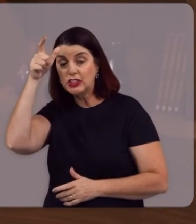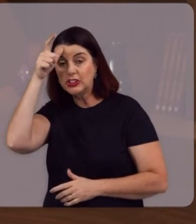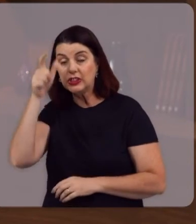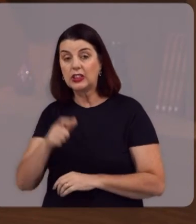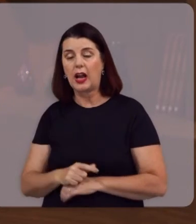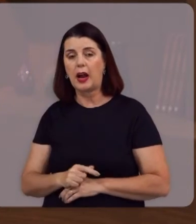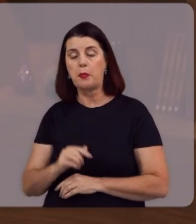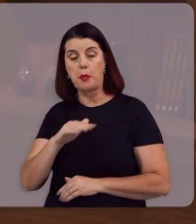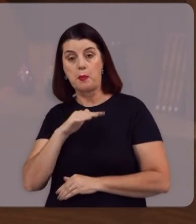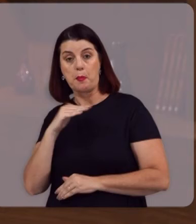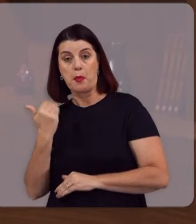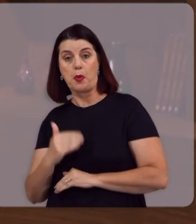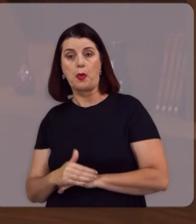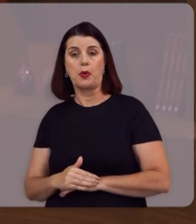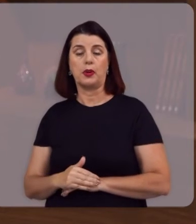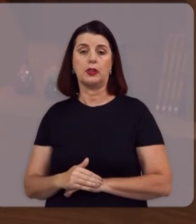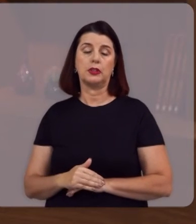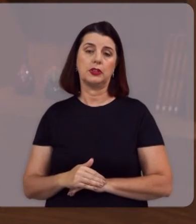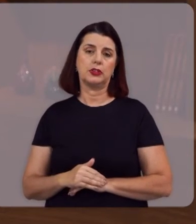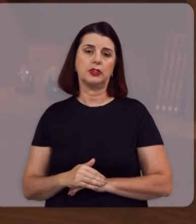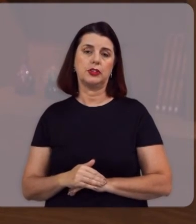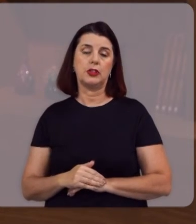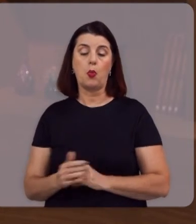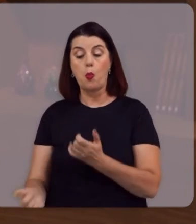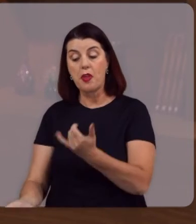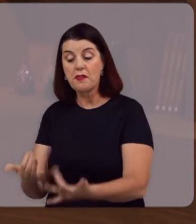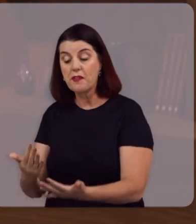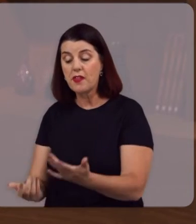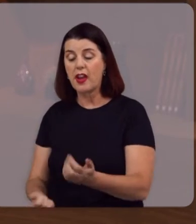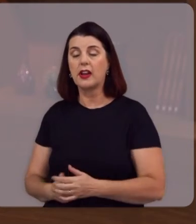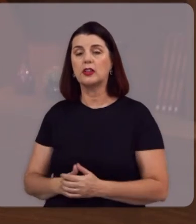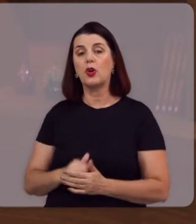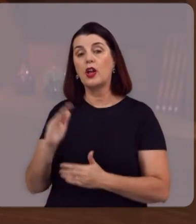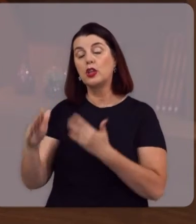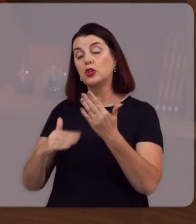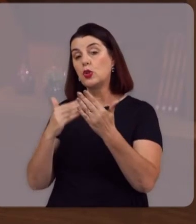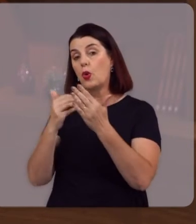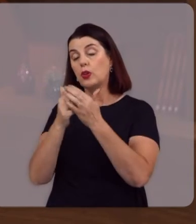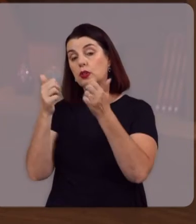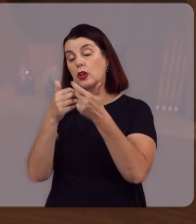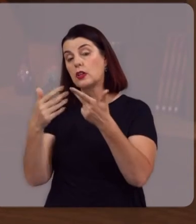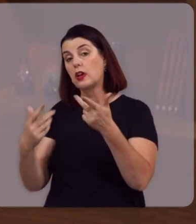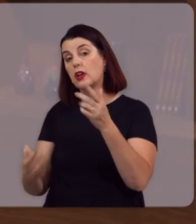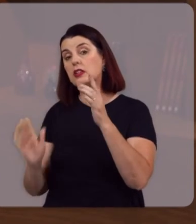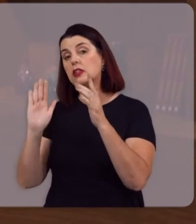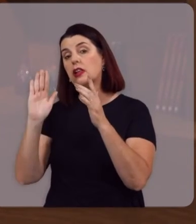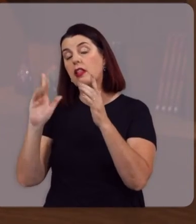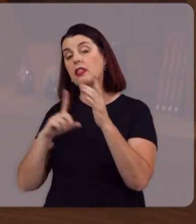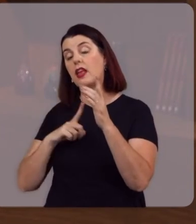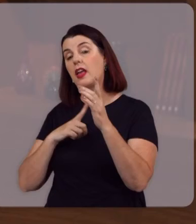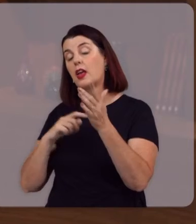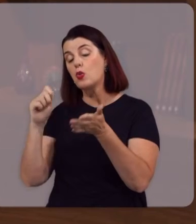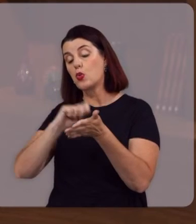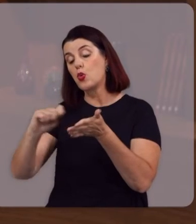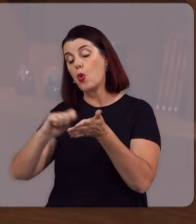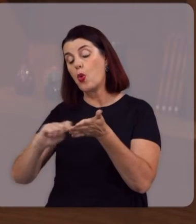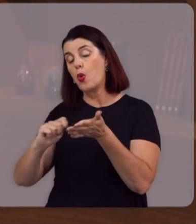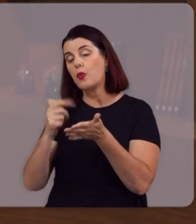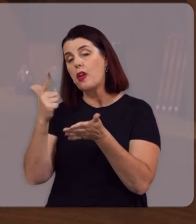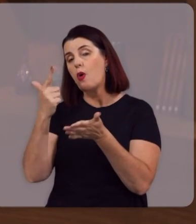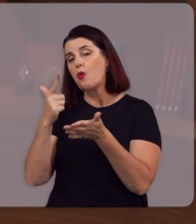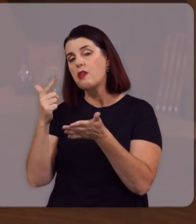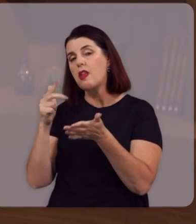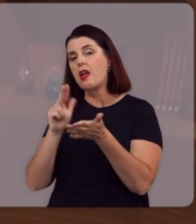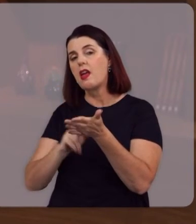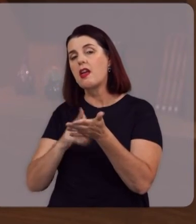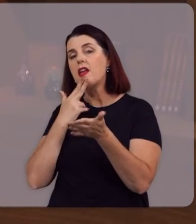A morte O inferno E todos aqueles Cujos nomes Não estão escritos No livro